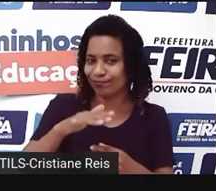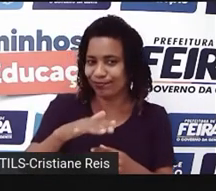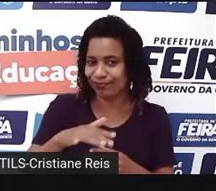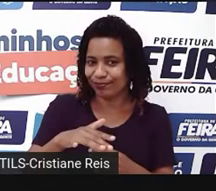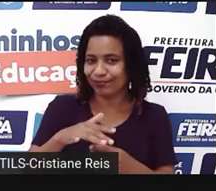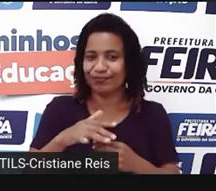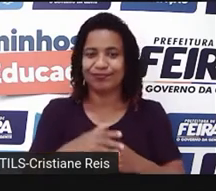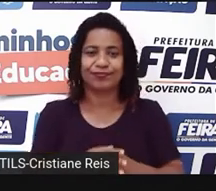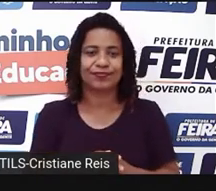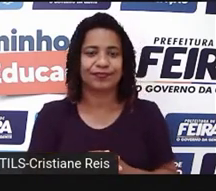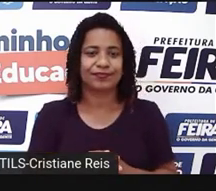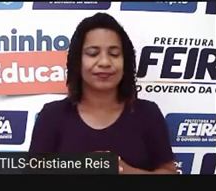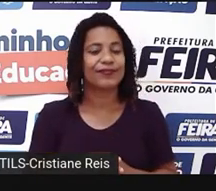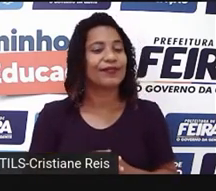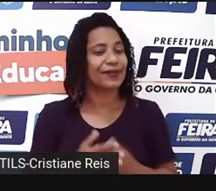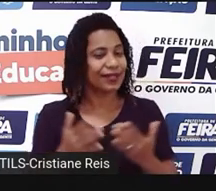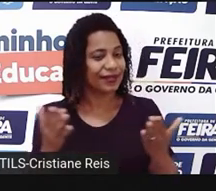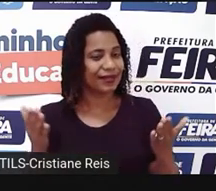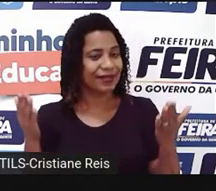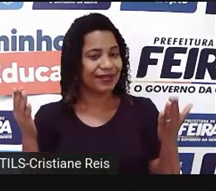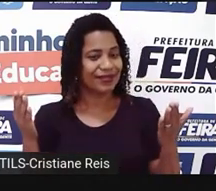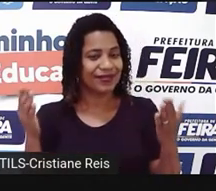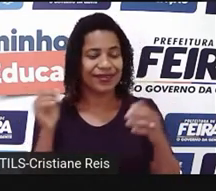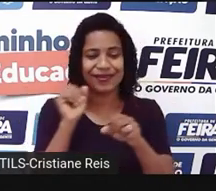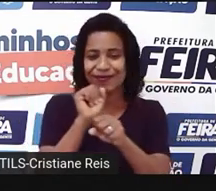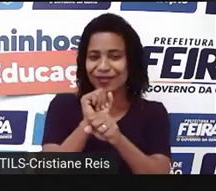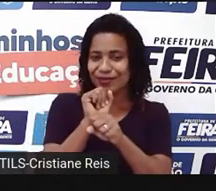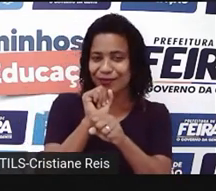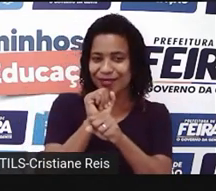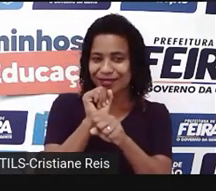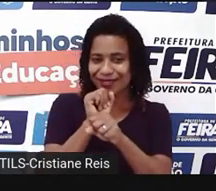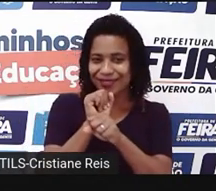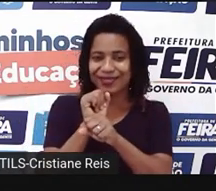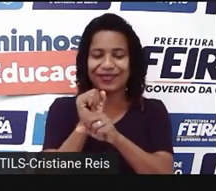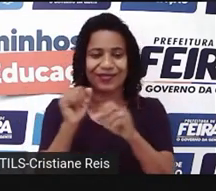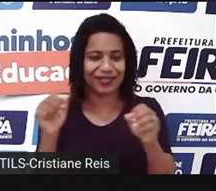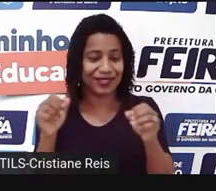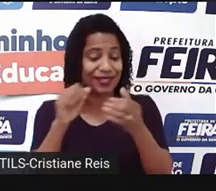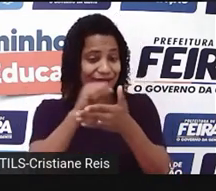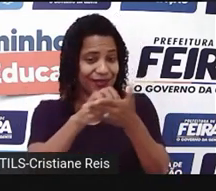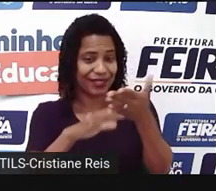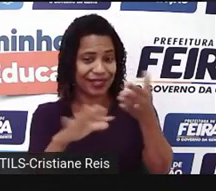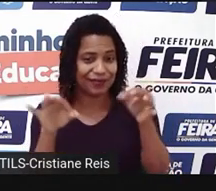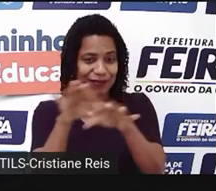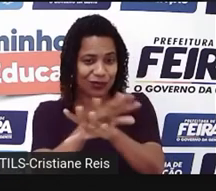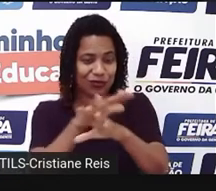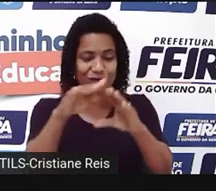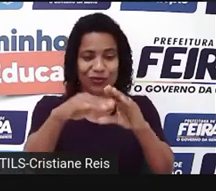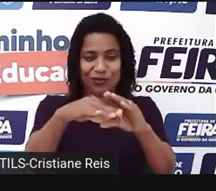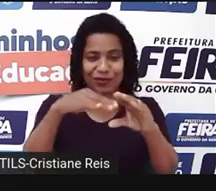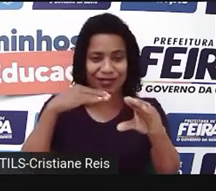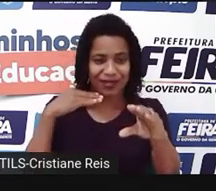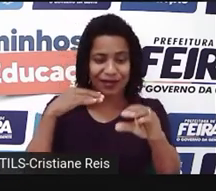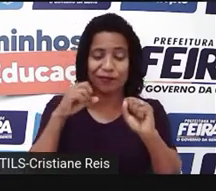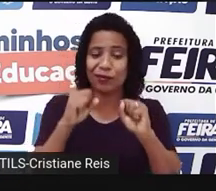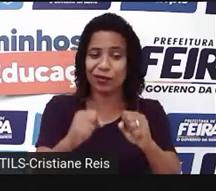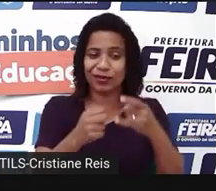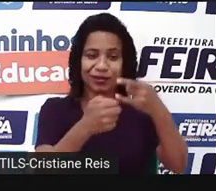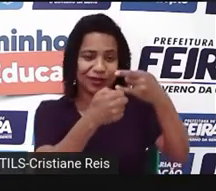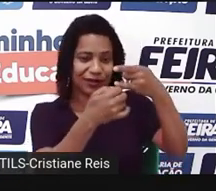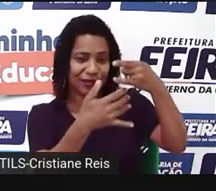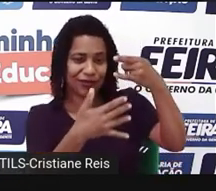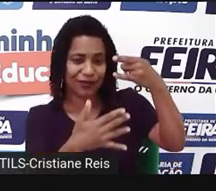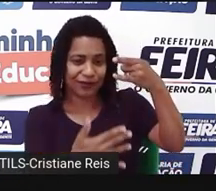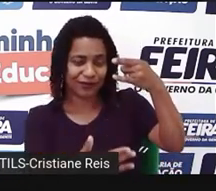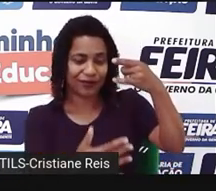mas em conta. Ok? E eu fico aqui aguardando você compartilhar a sua experiência. Mande para a gente um comentário, com as cinco